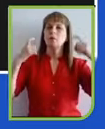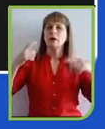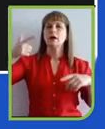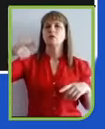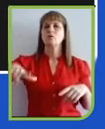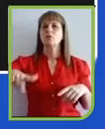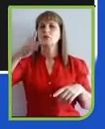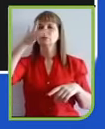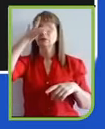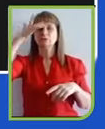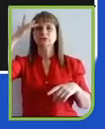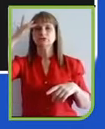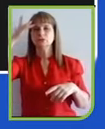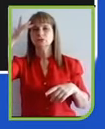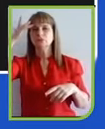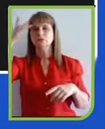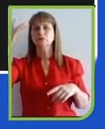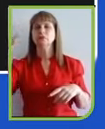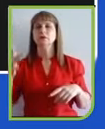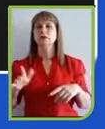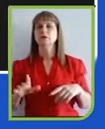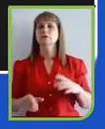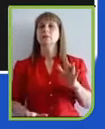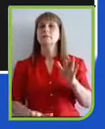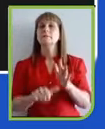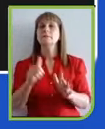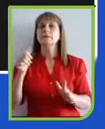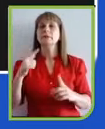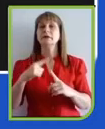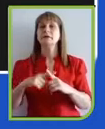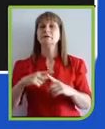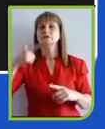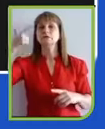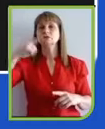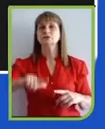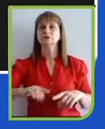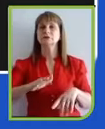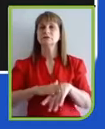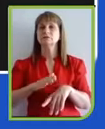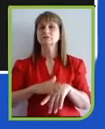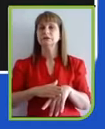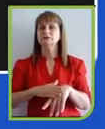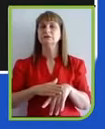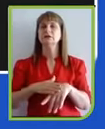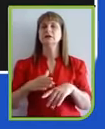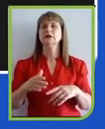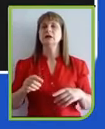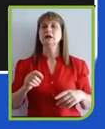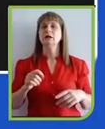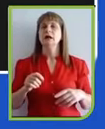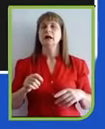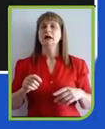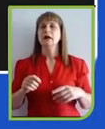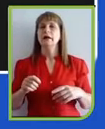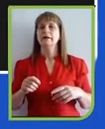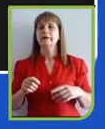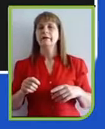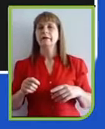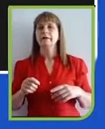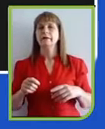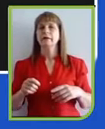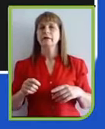a gente conseguiu fazer algo que já vinha sendo pregado por especialistas como Mohamed